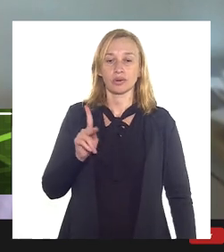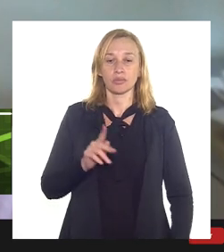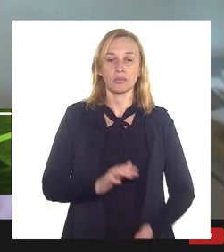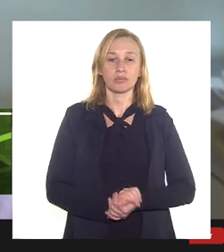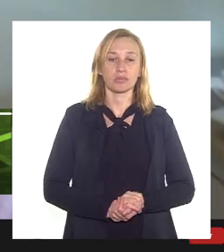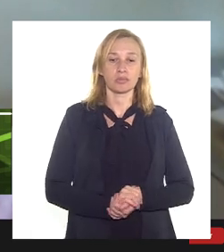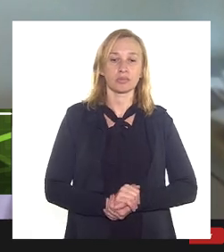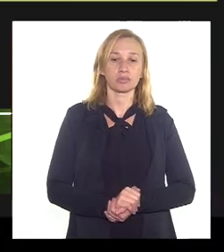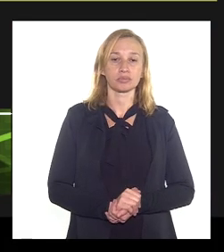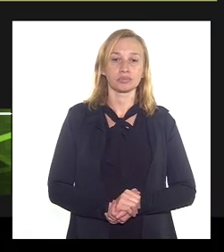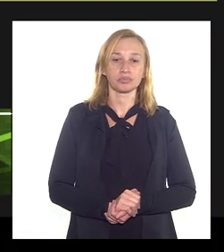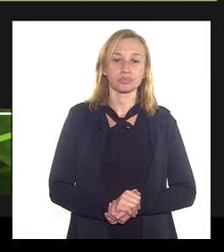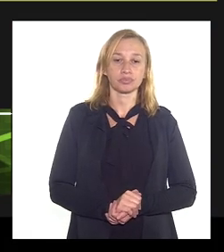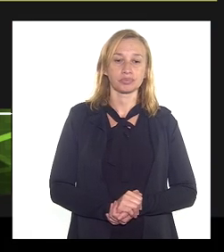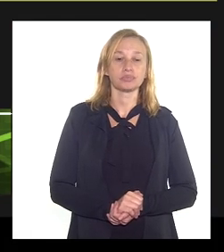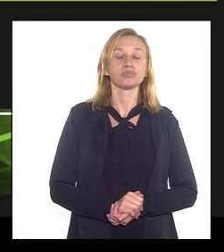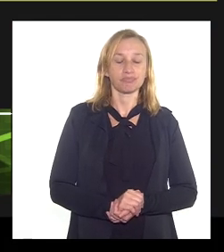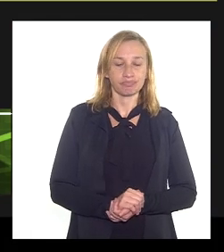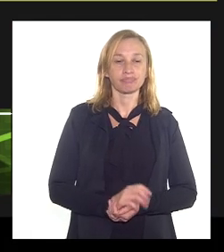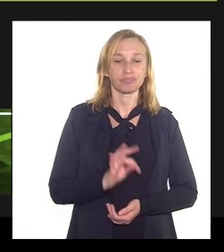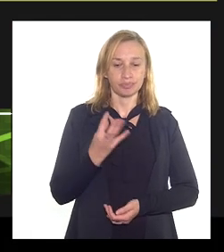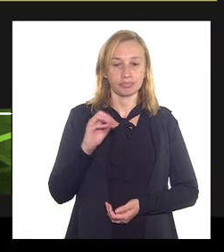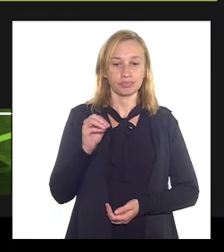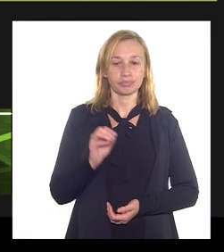isso Tiago Tiago